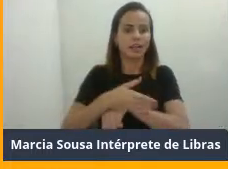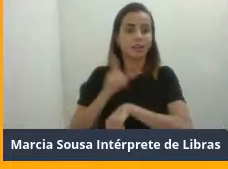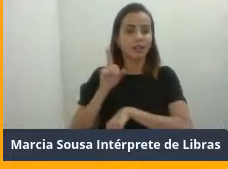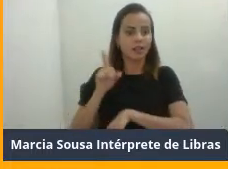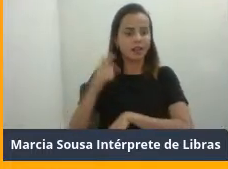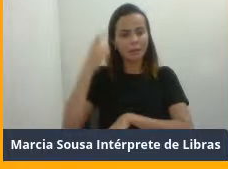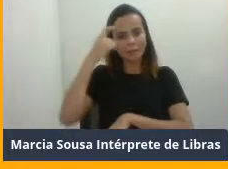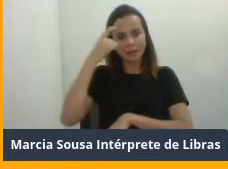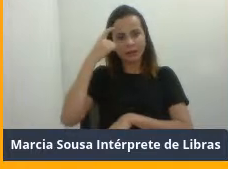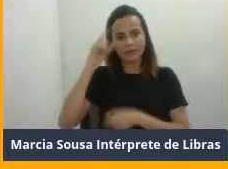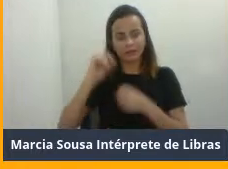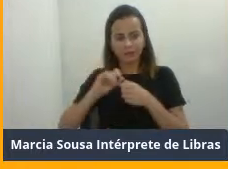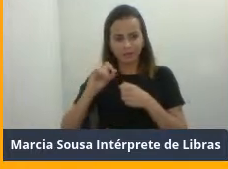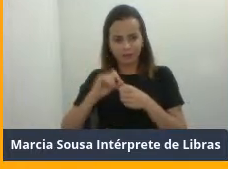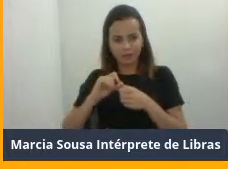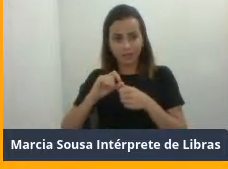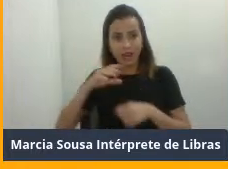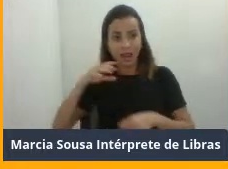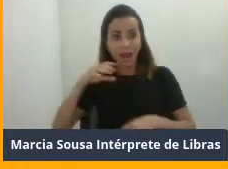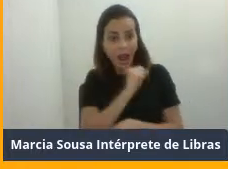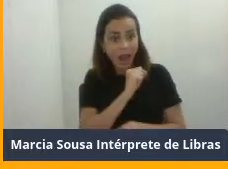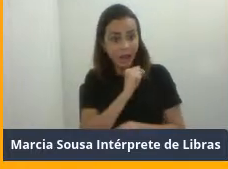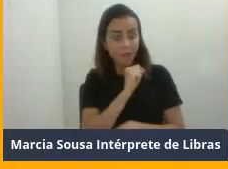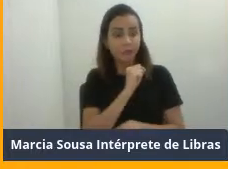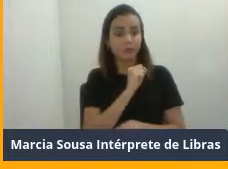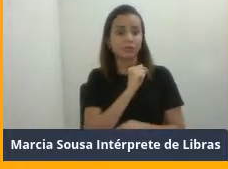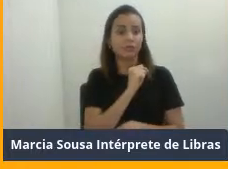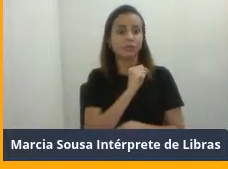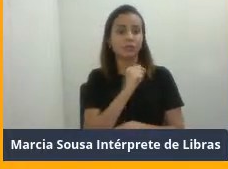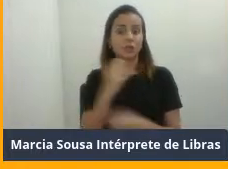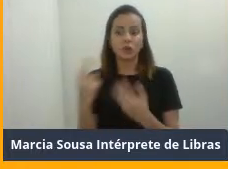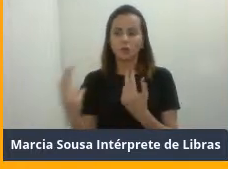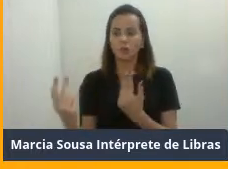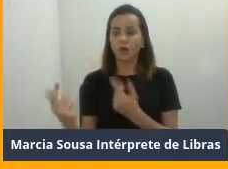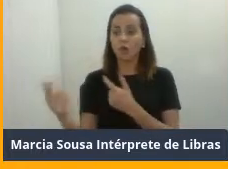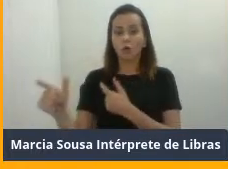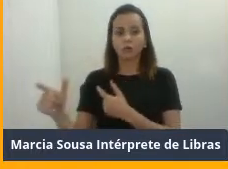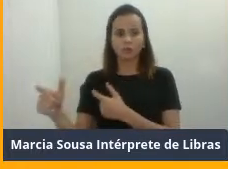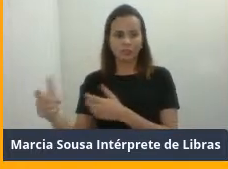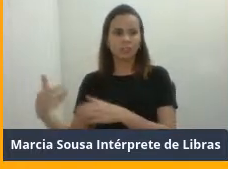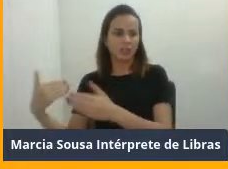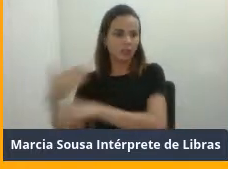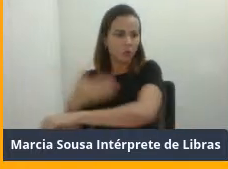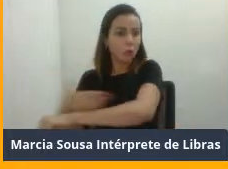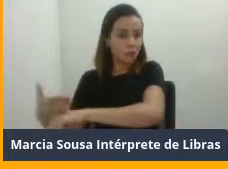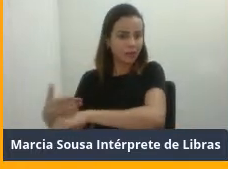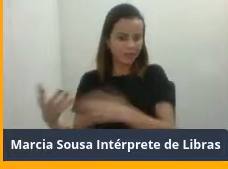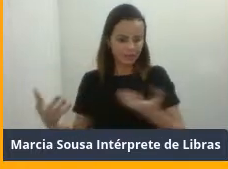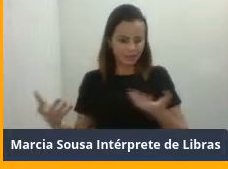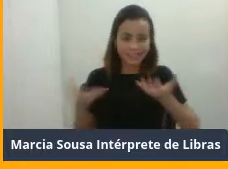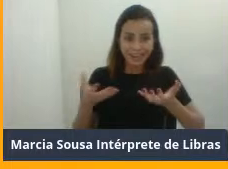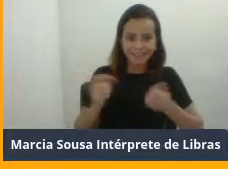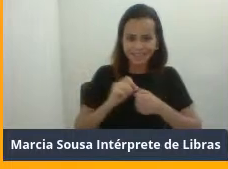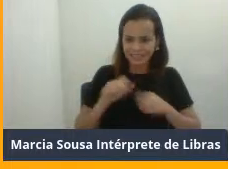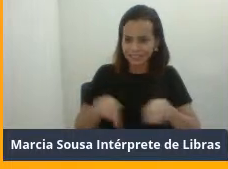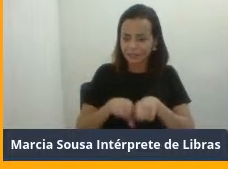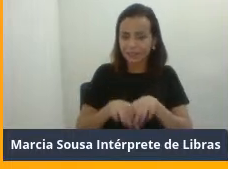pensam em fazer o movimento rápido, ver os outros alunos fazendo rápido e querem fazer também, eles ficam